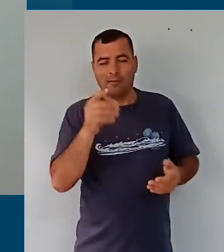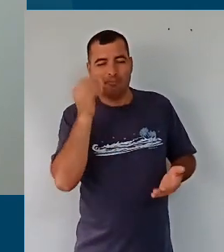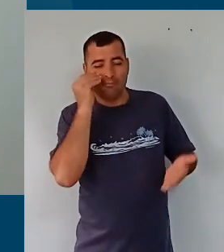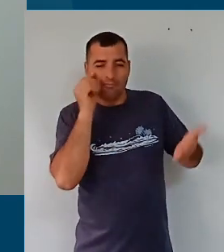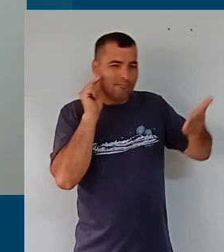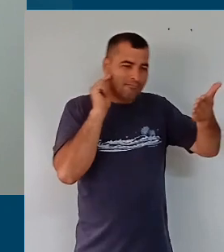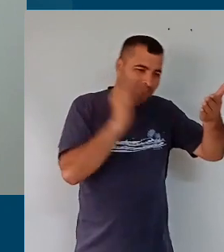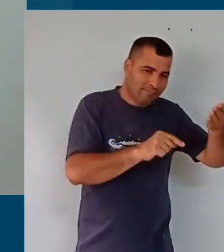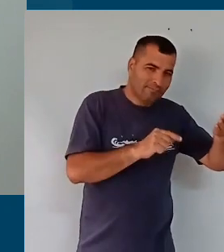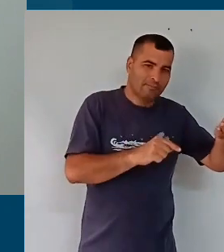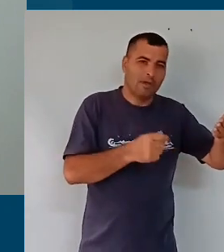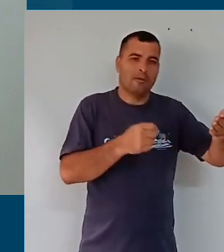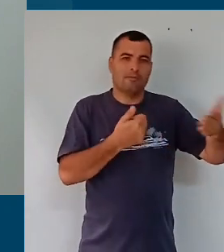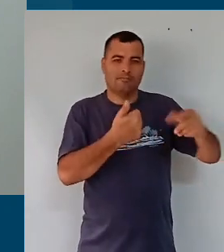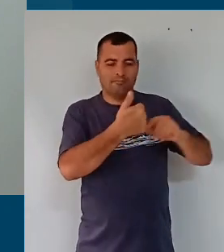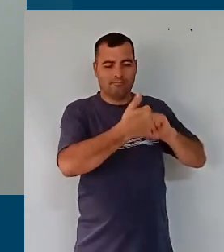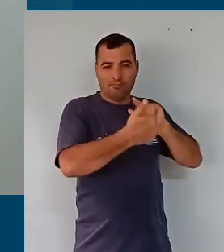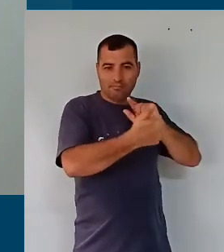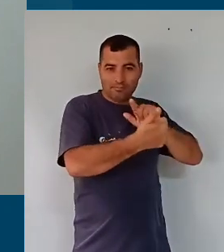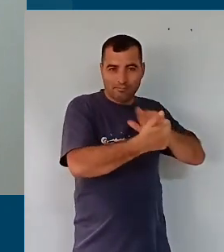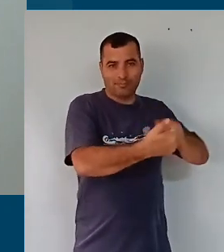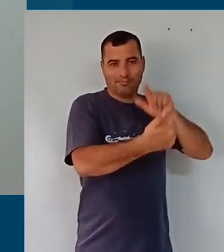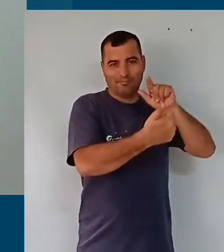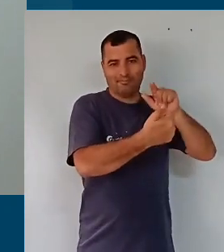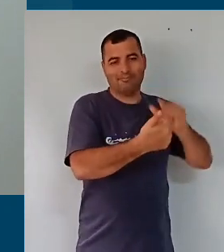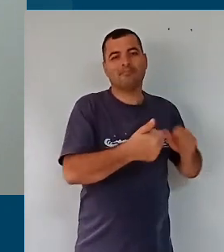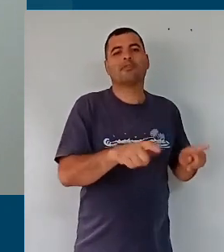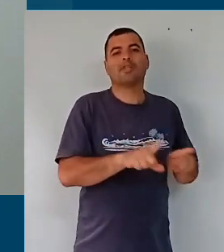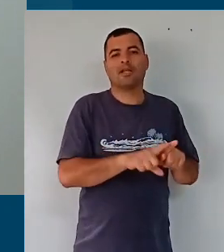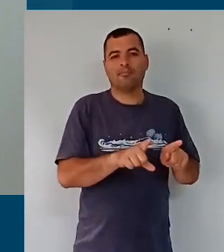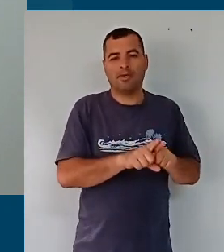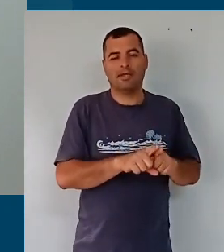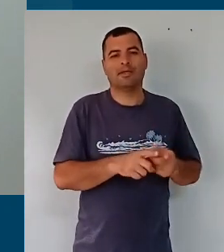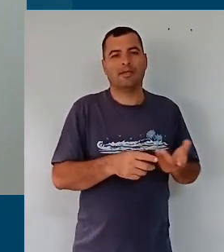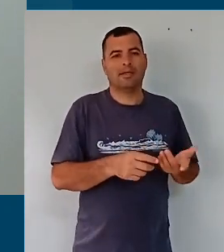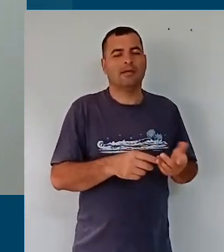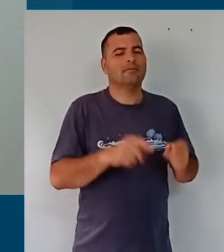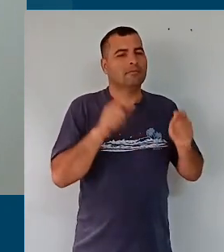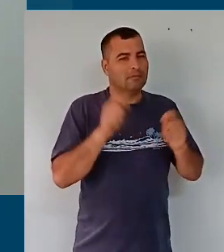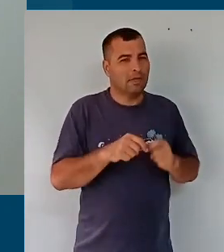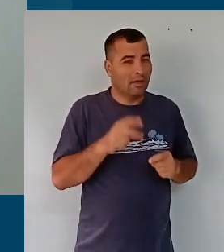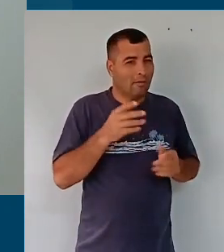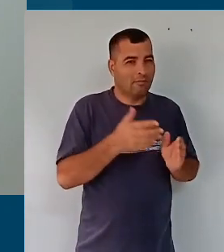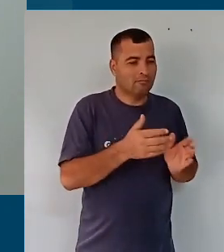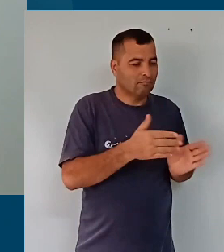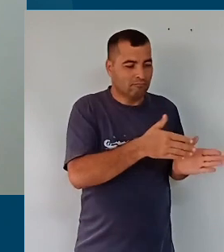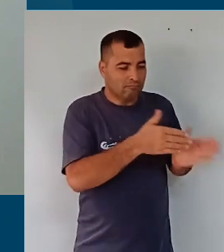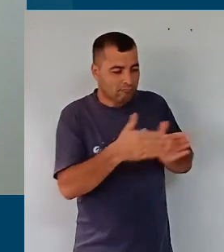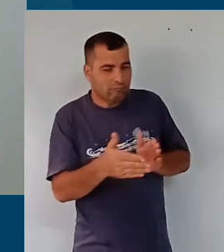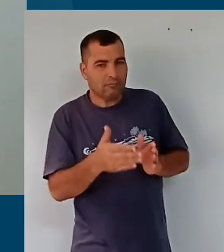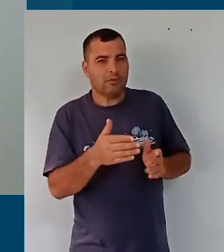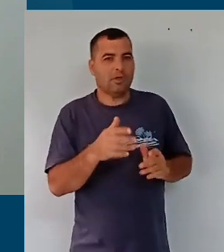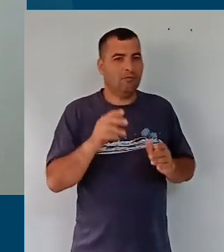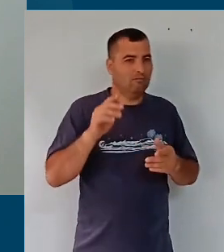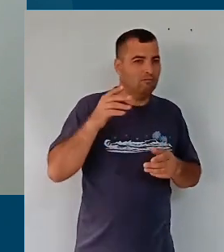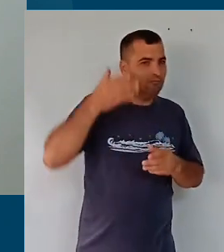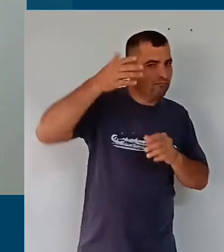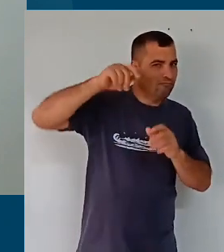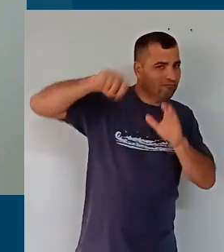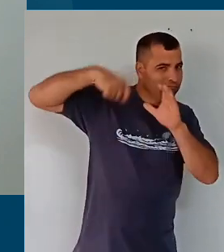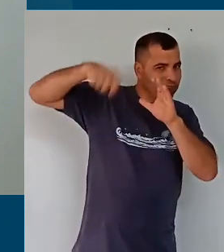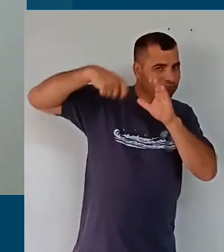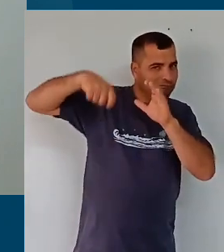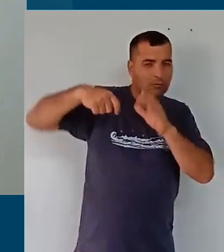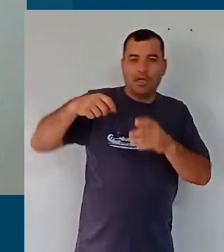acessem, curtam, sigam o canal para vocês acompanharem os vídeos que são postados. Se você